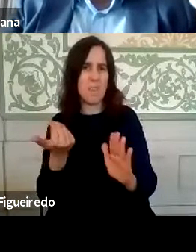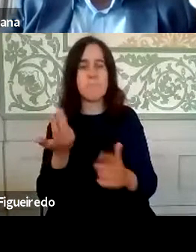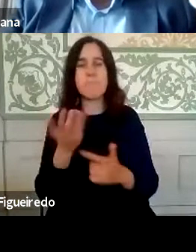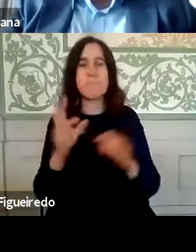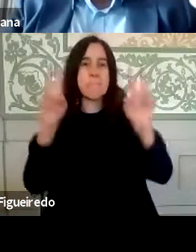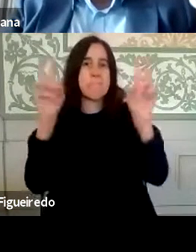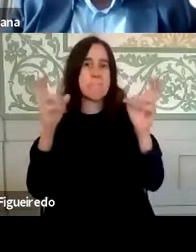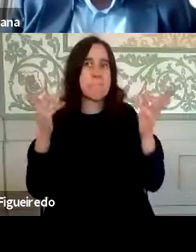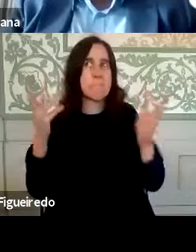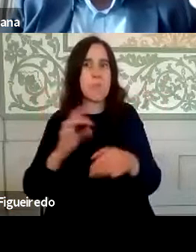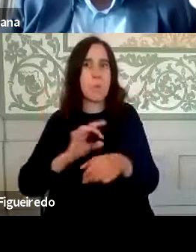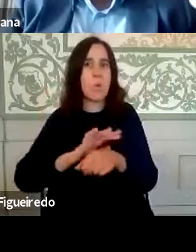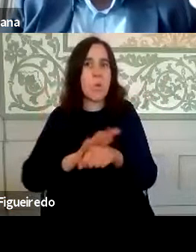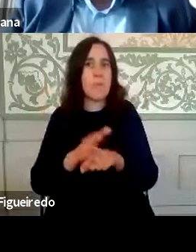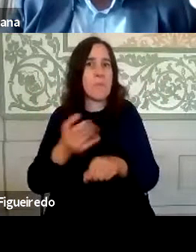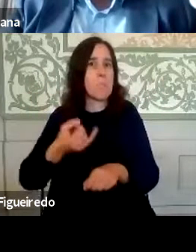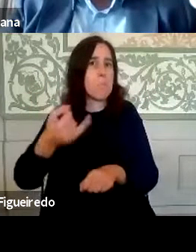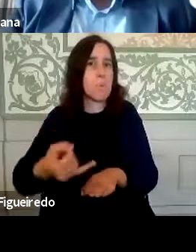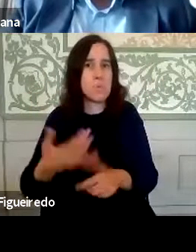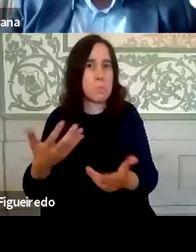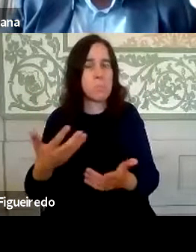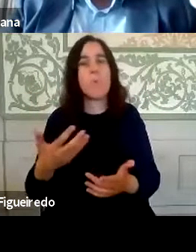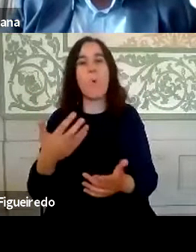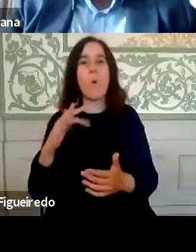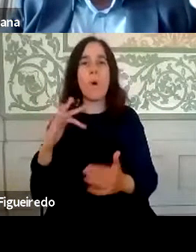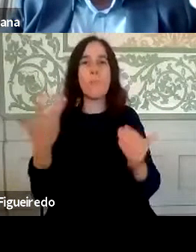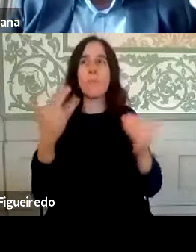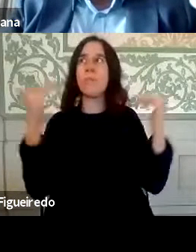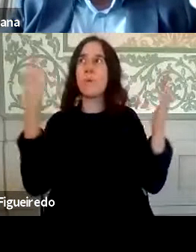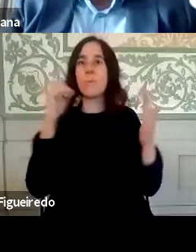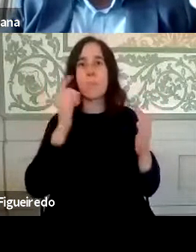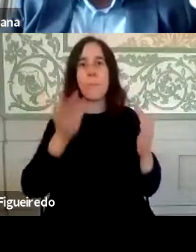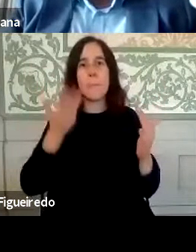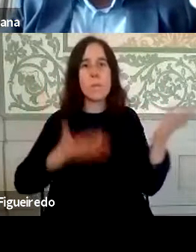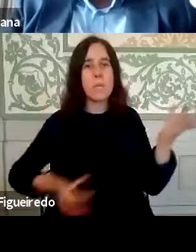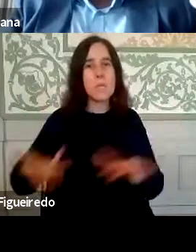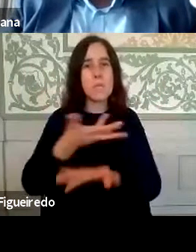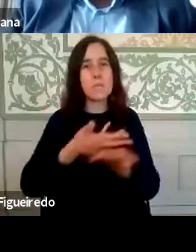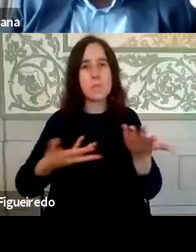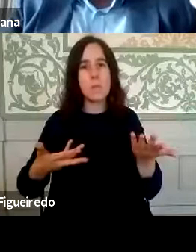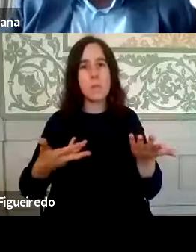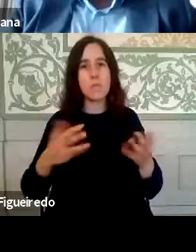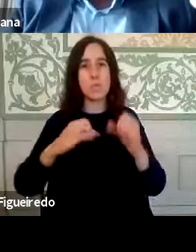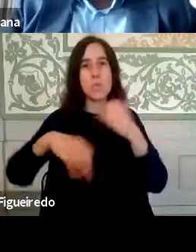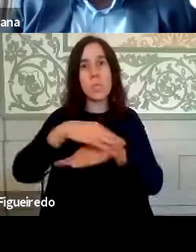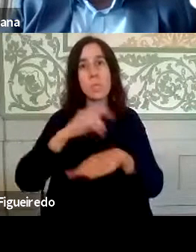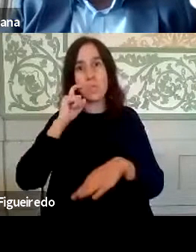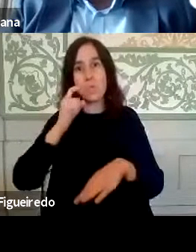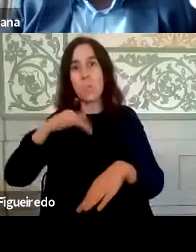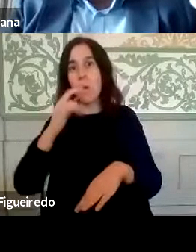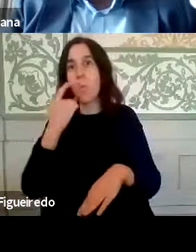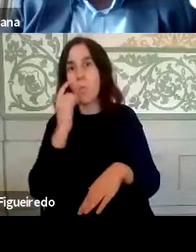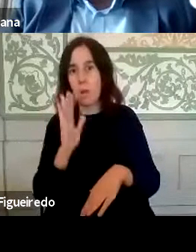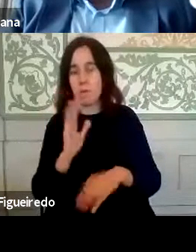pós-Covid pode tornar o ambiente lá fora mais seguro e as relações sociais mais seguras, mas há